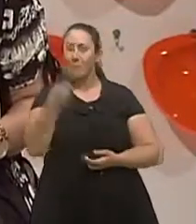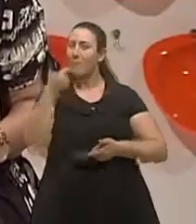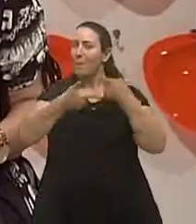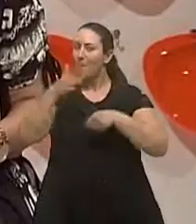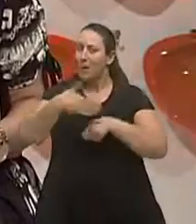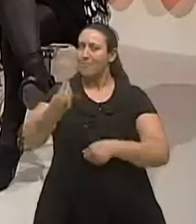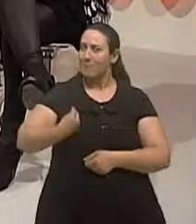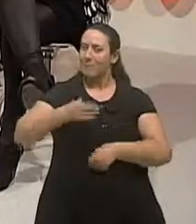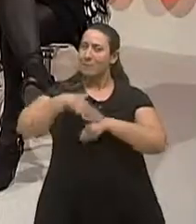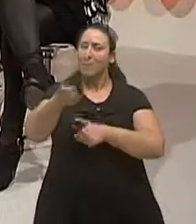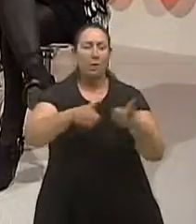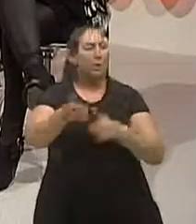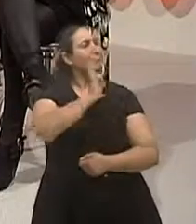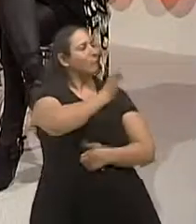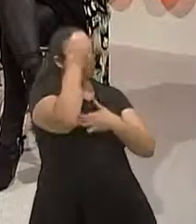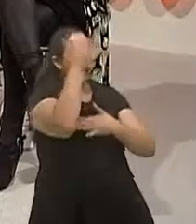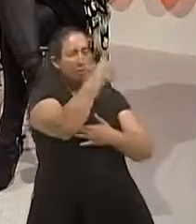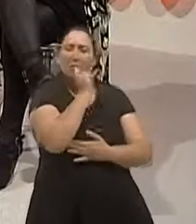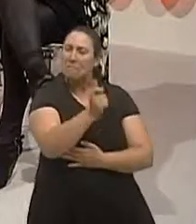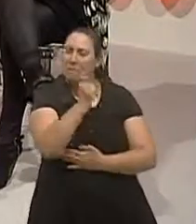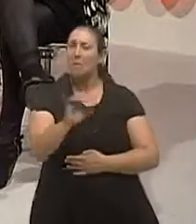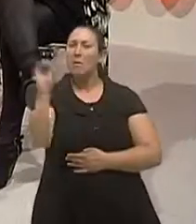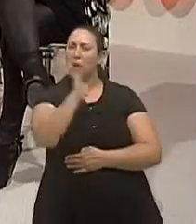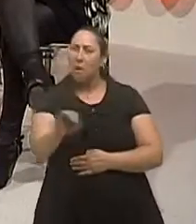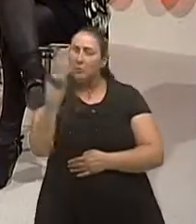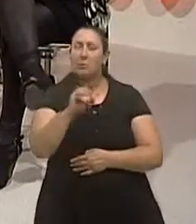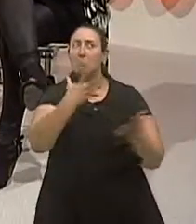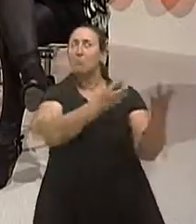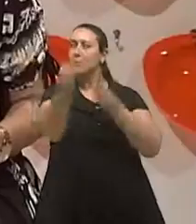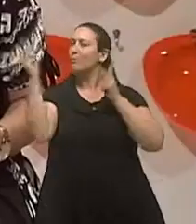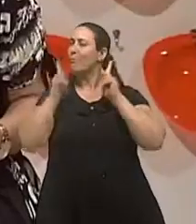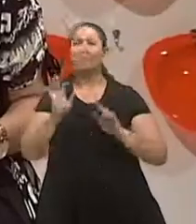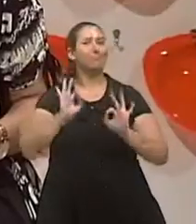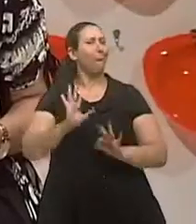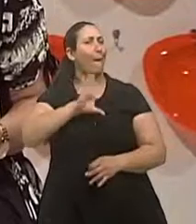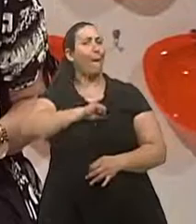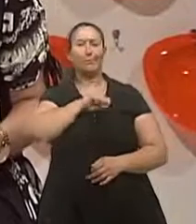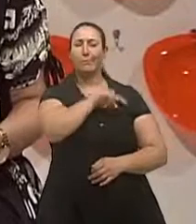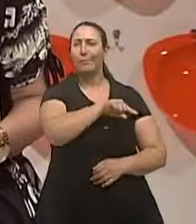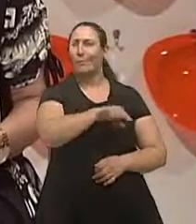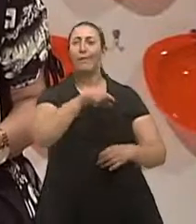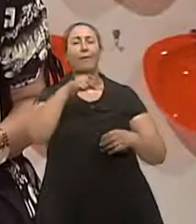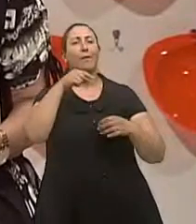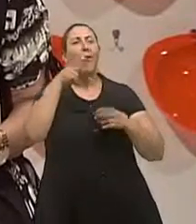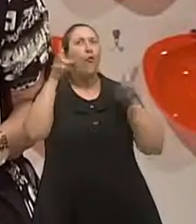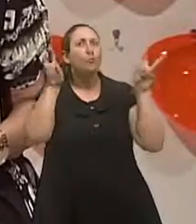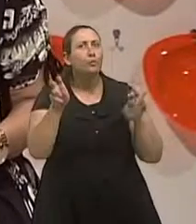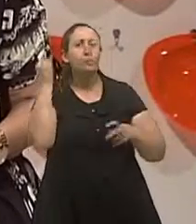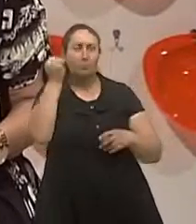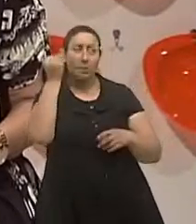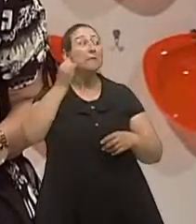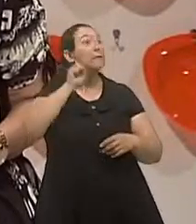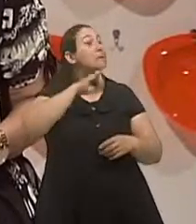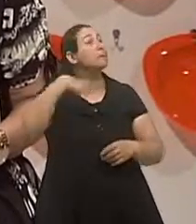doutor muito obrigado pela entrevista muito obrigada mesmo com certeza o pessoal vai adorar o programa se pedir se eles pedirem a gente ele